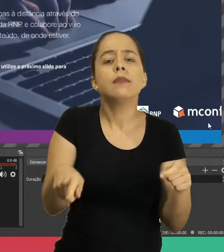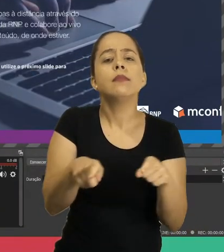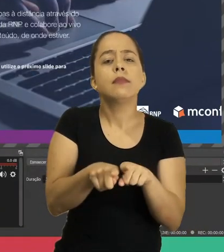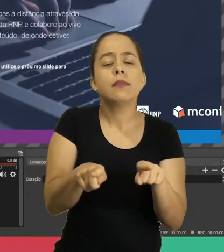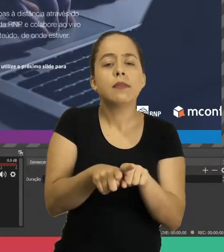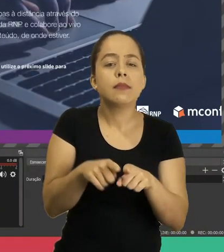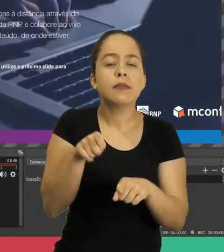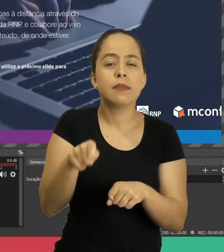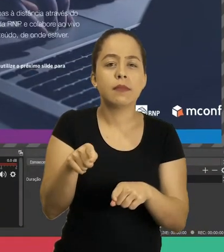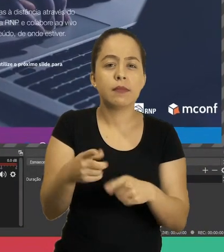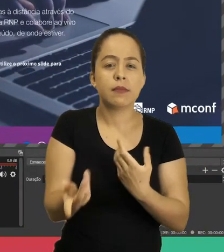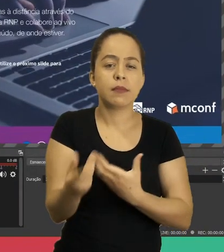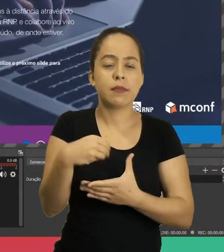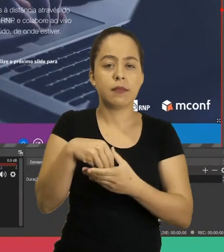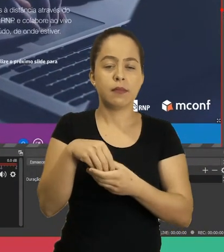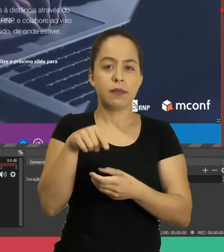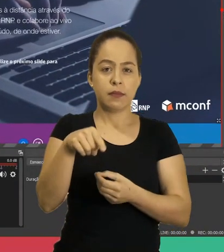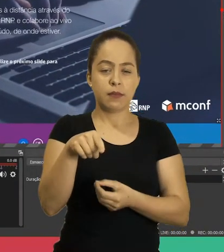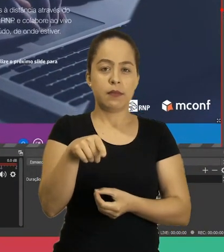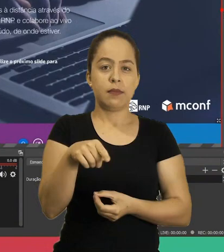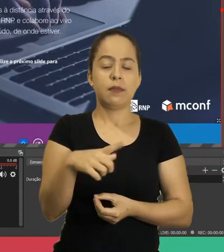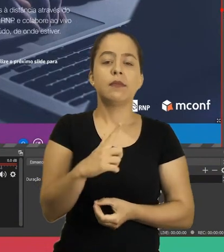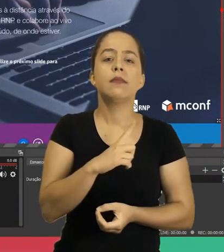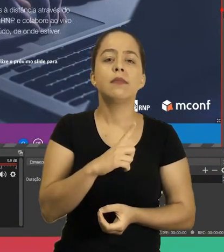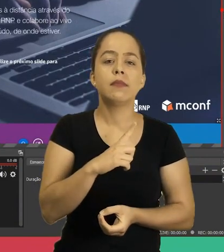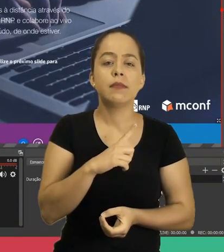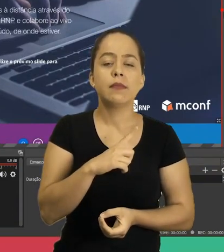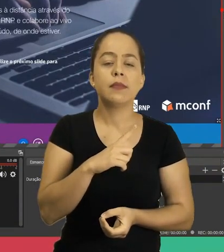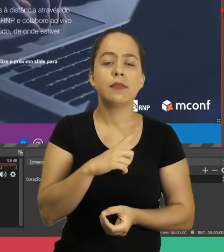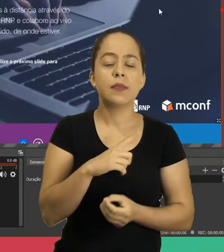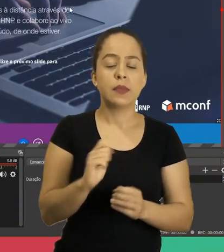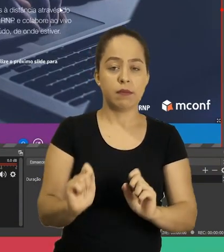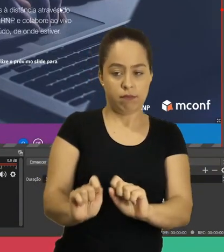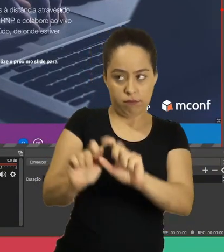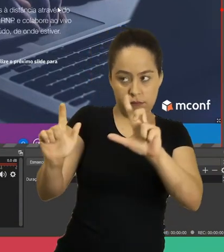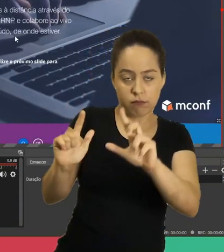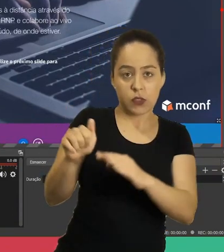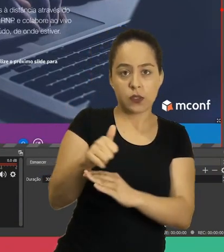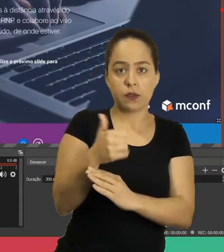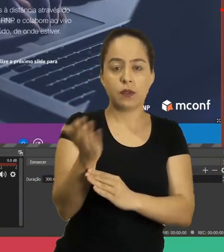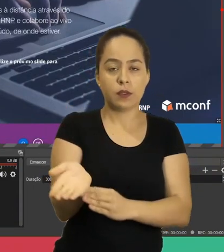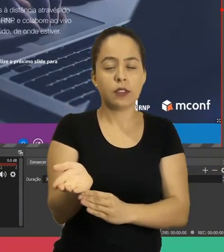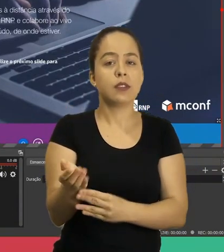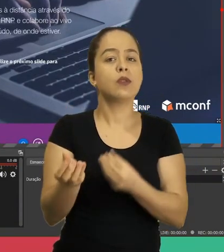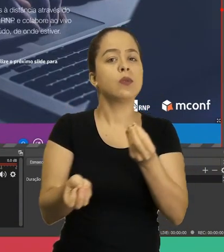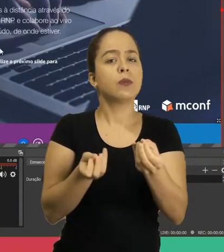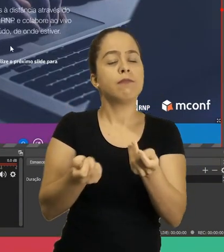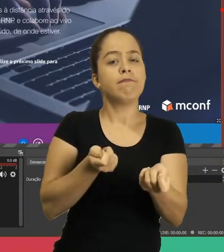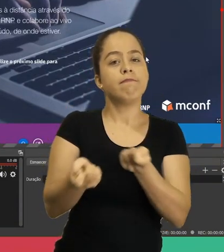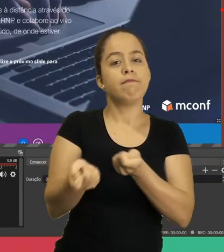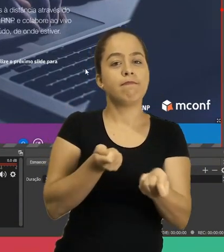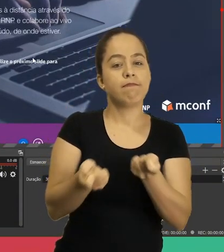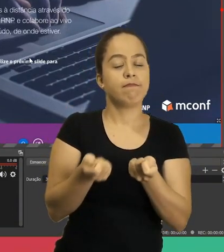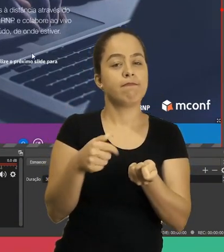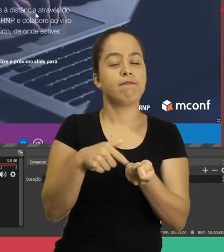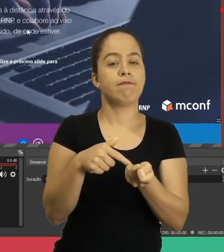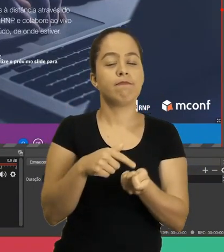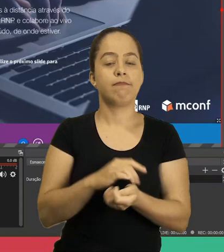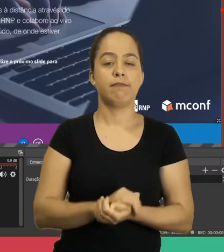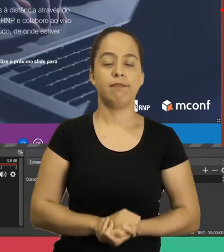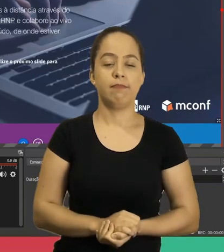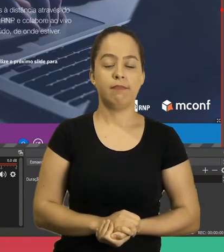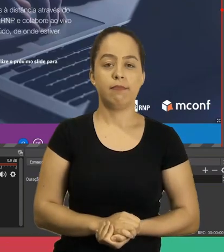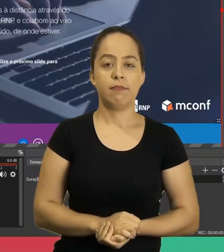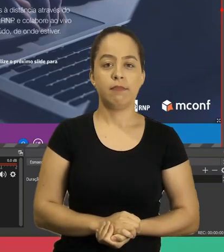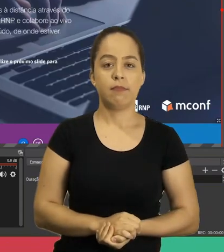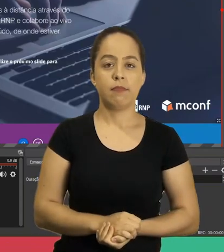Aí observe aqui que também que já. Já saiu fora aqui da. Da janela. É só